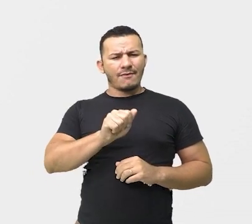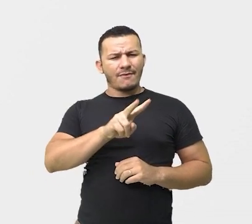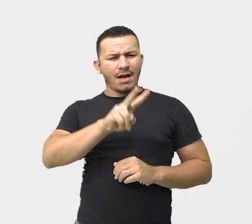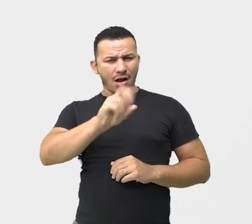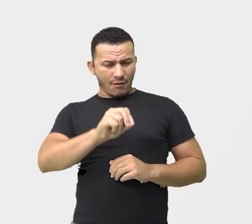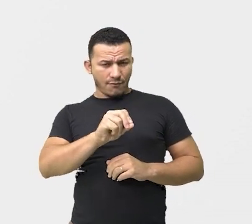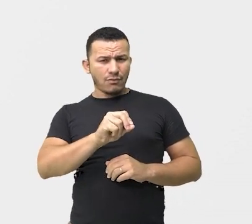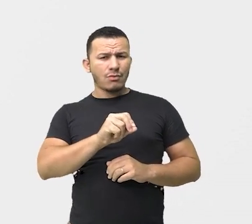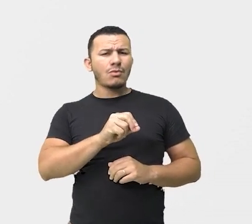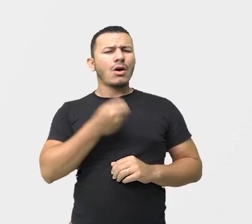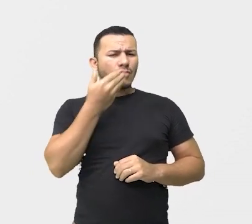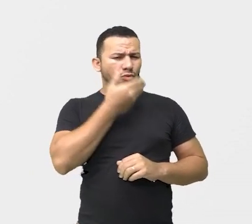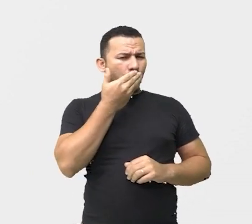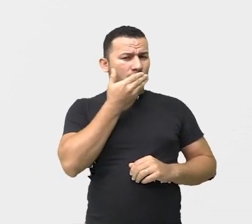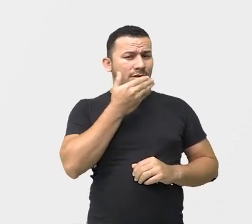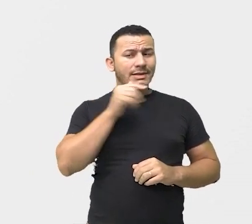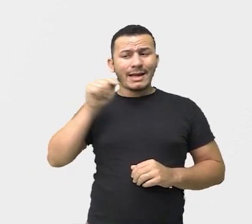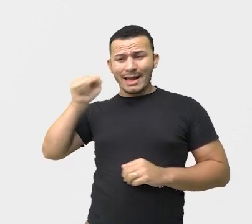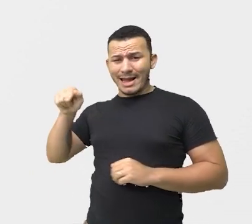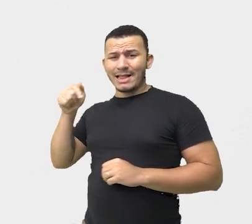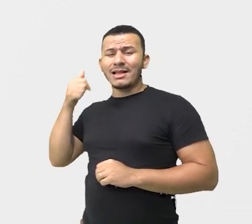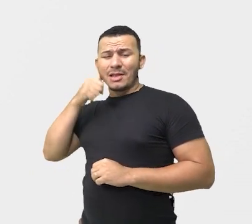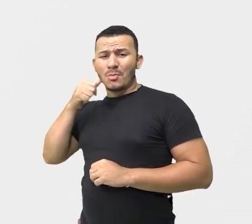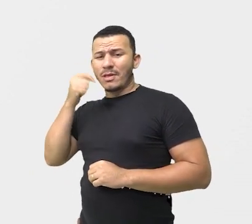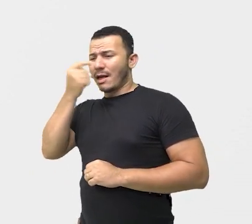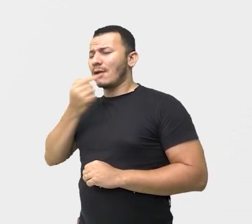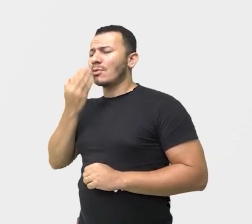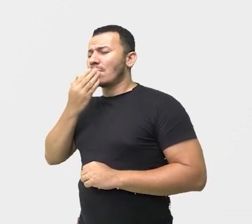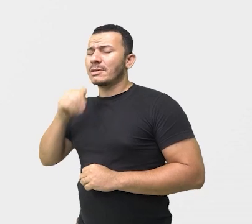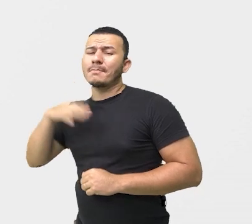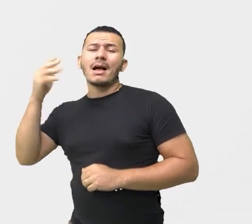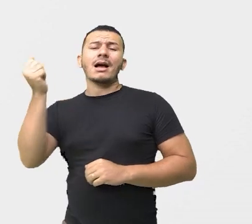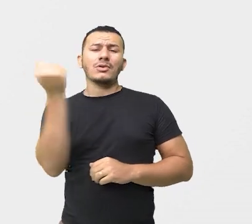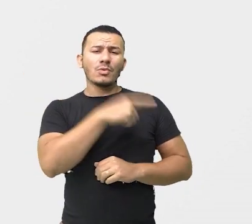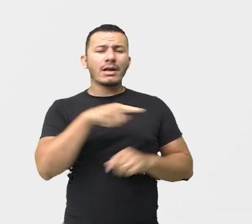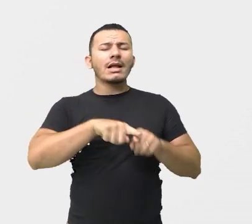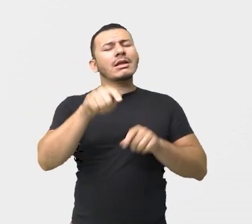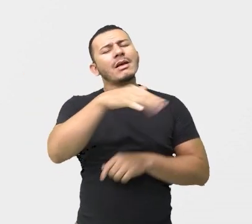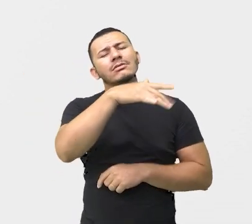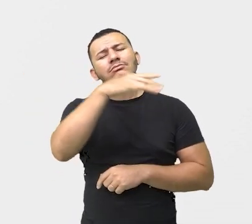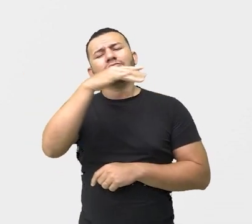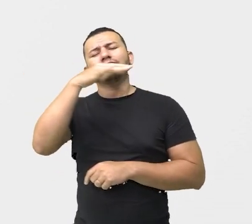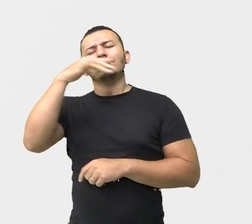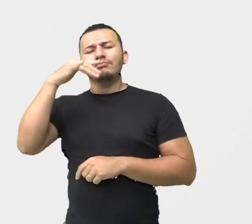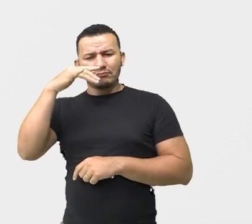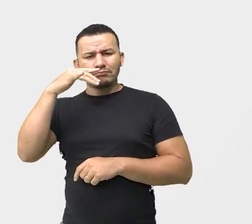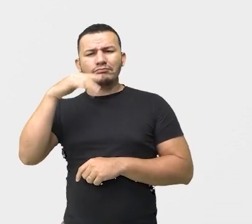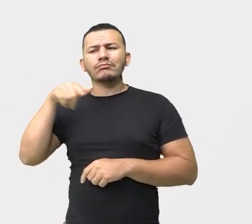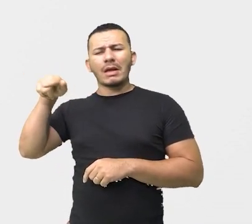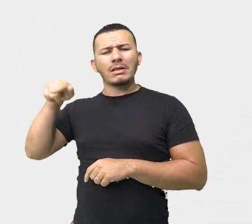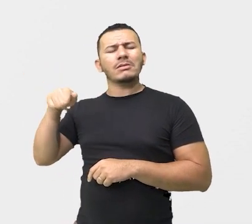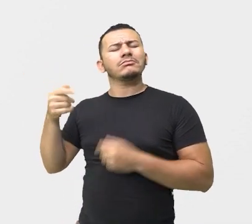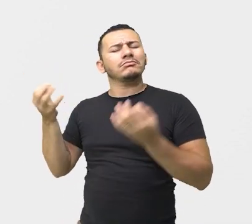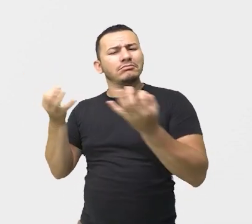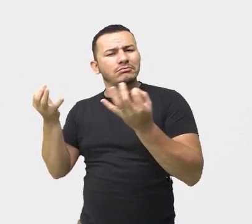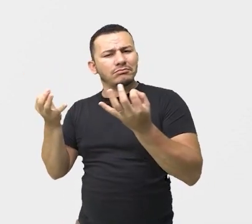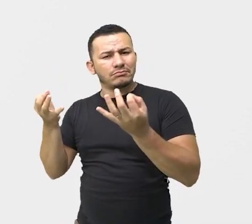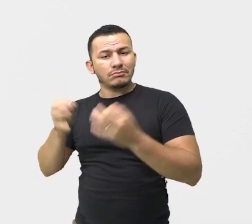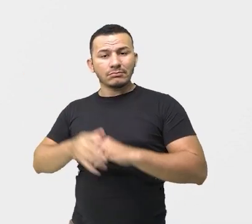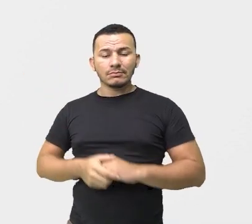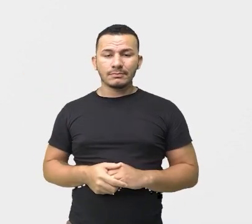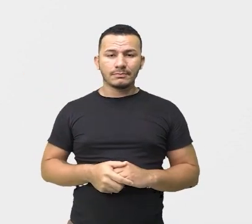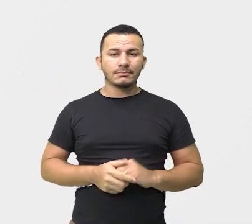como seu sorriso, nem a baunilha recendia no bosque como seu hálito perfumado.